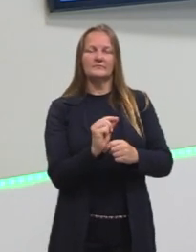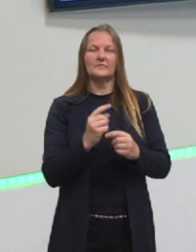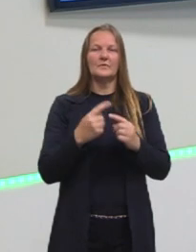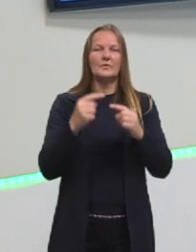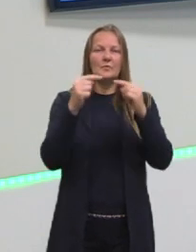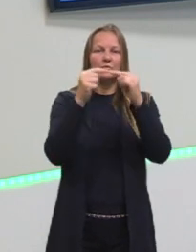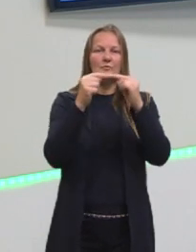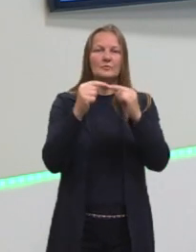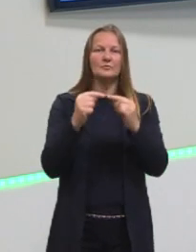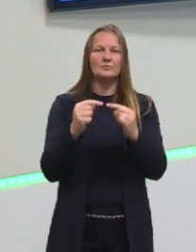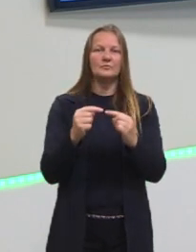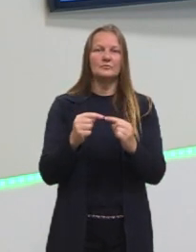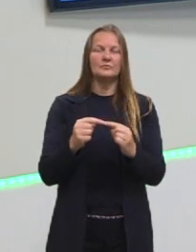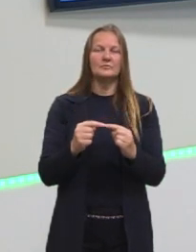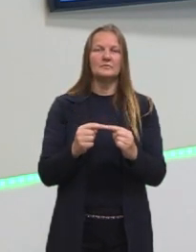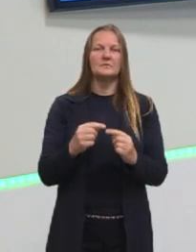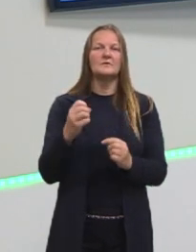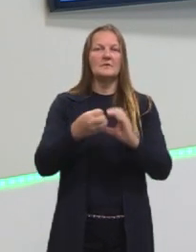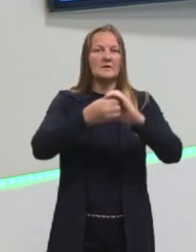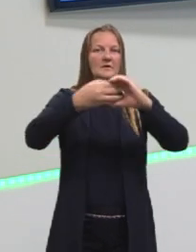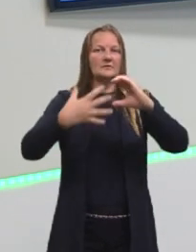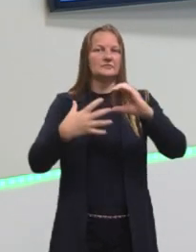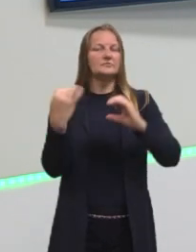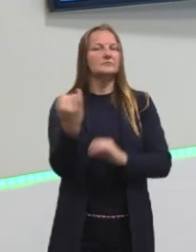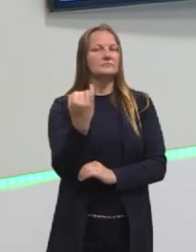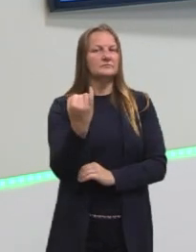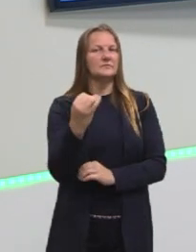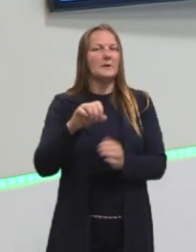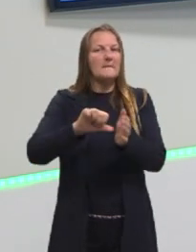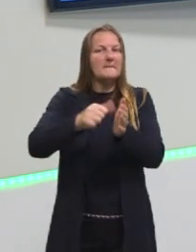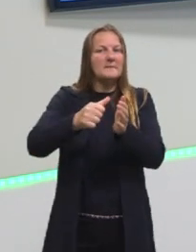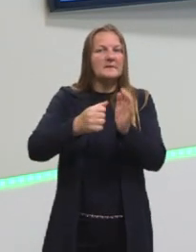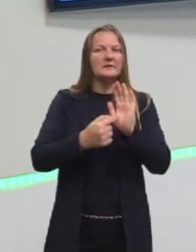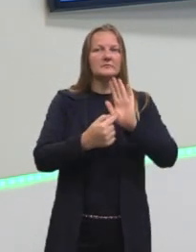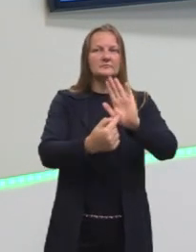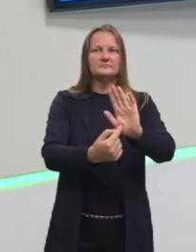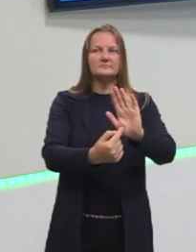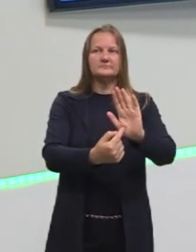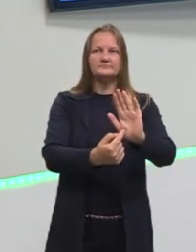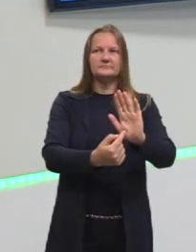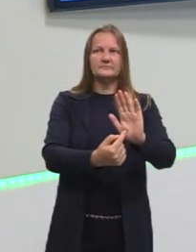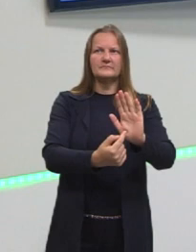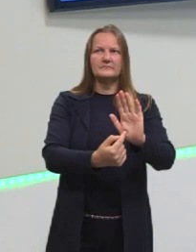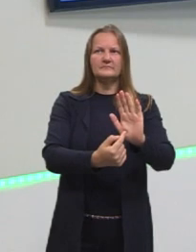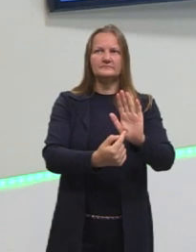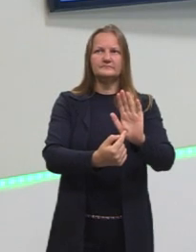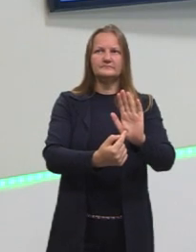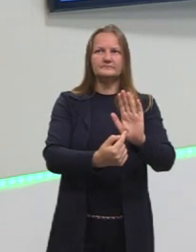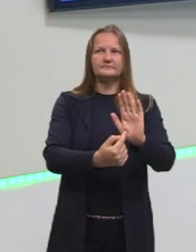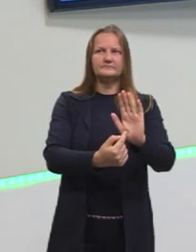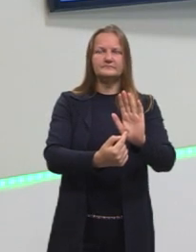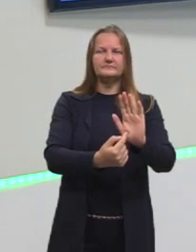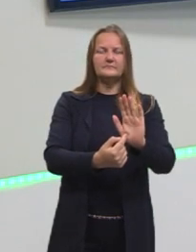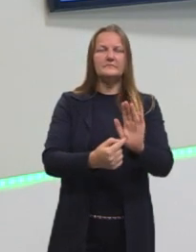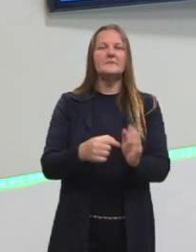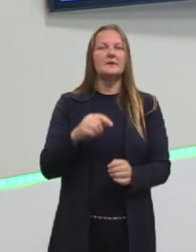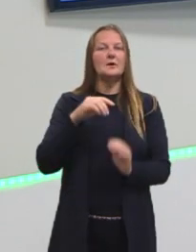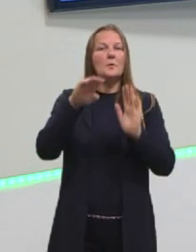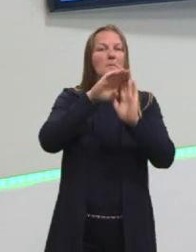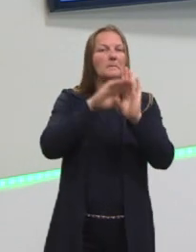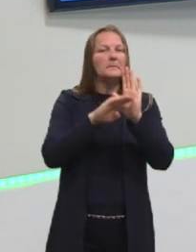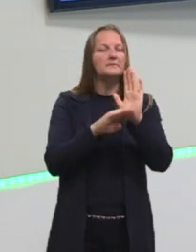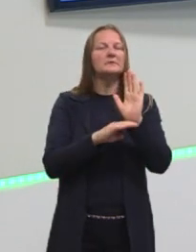características importantes. E esta primeira que eu trouxe aqui, que é o princípio fundamental da contagem, nós já